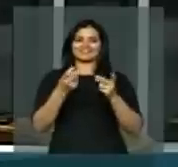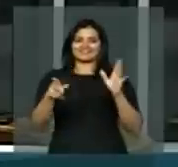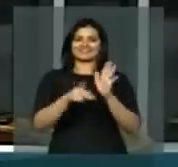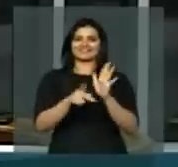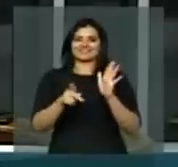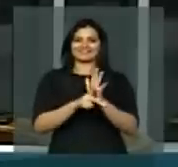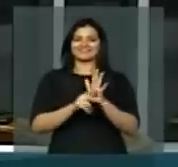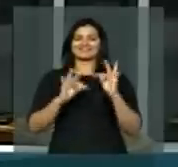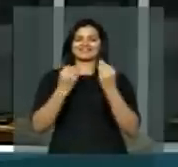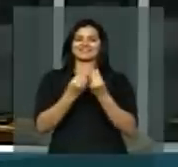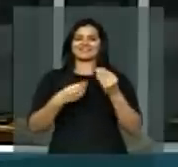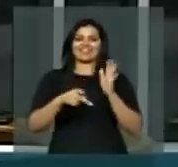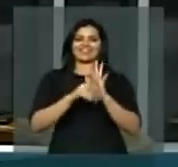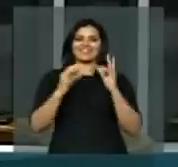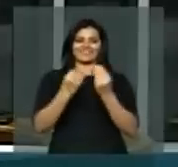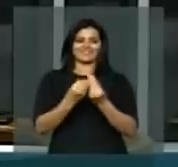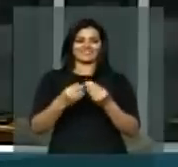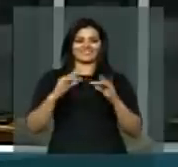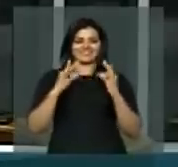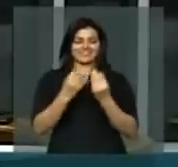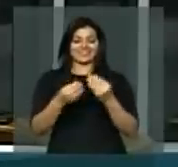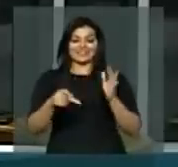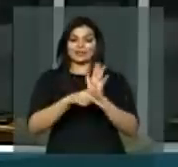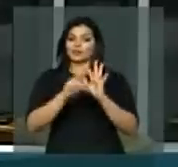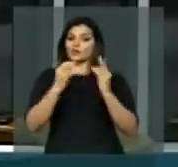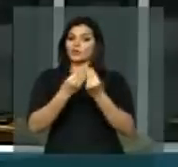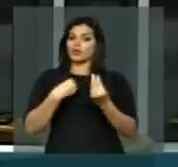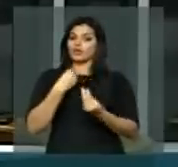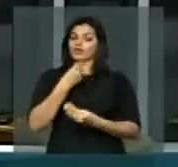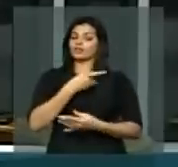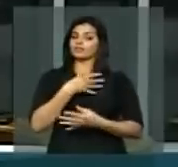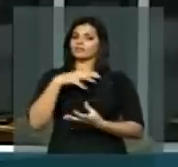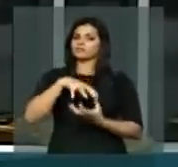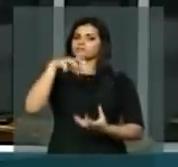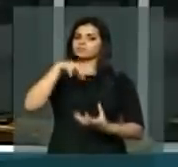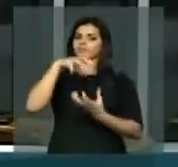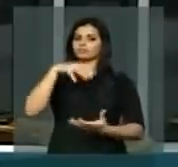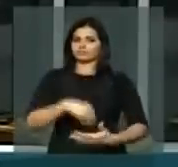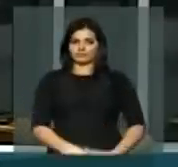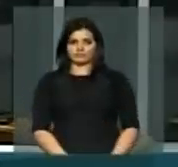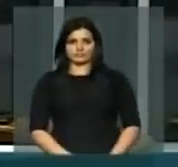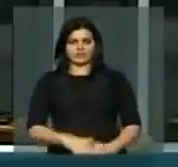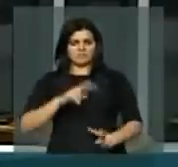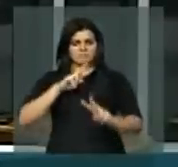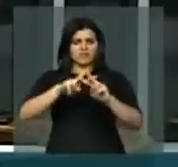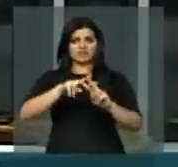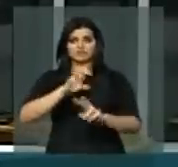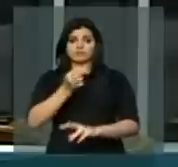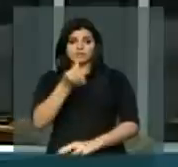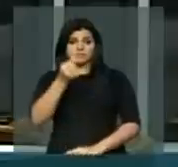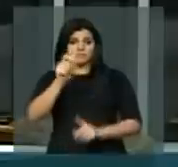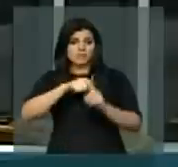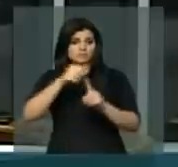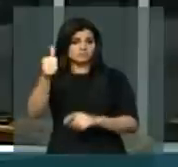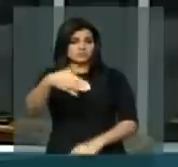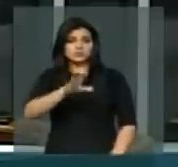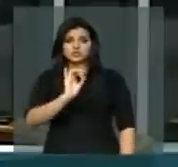expor penas de aves, mas se abandonar um idoso, ficará preso apenas por seis meses.